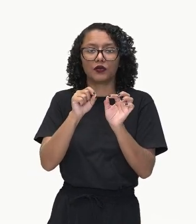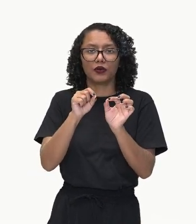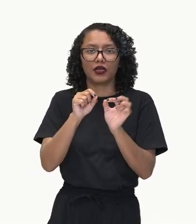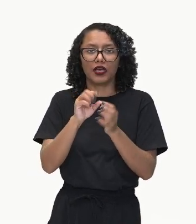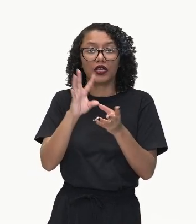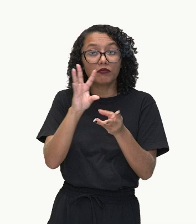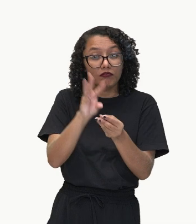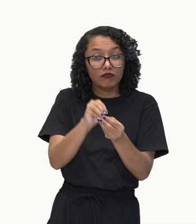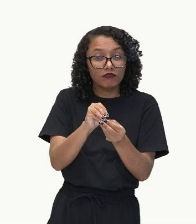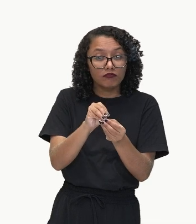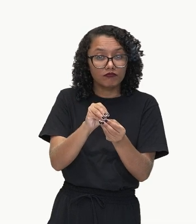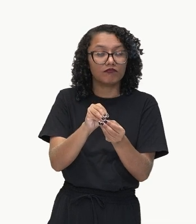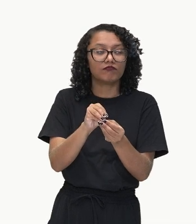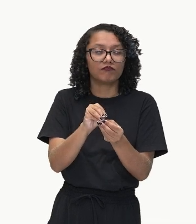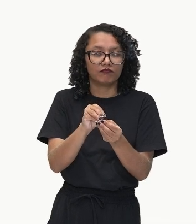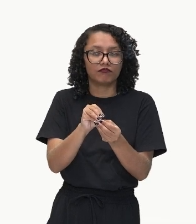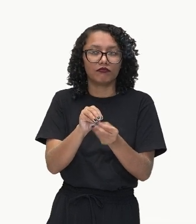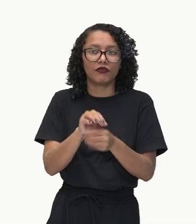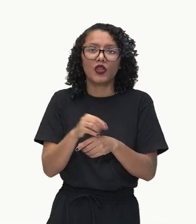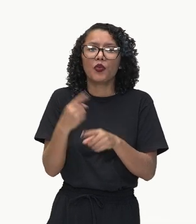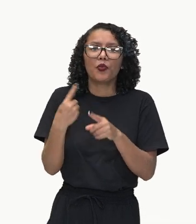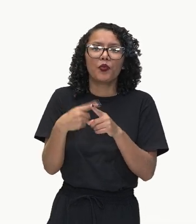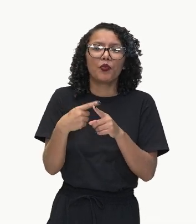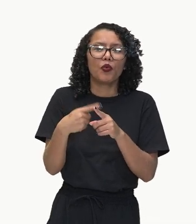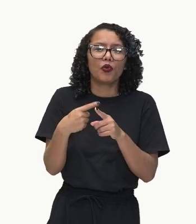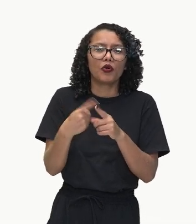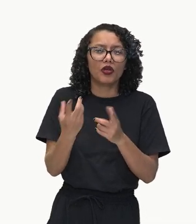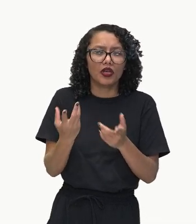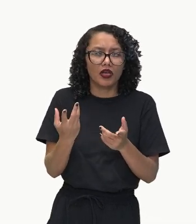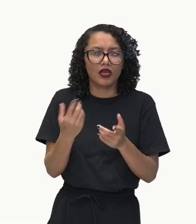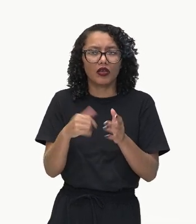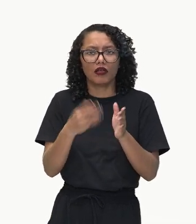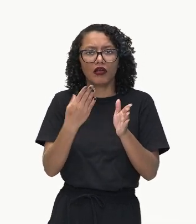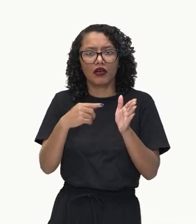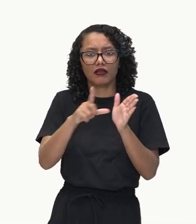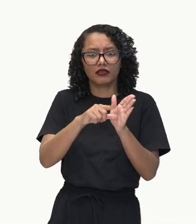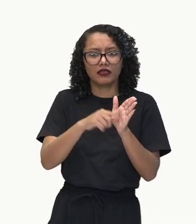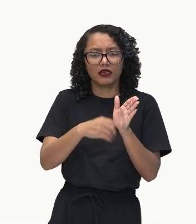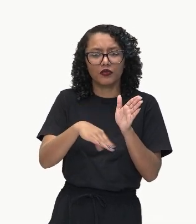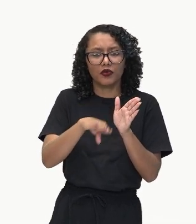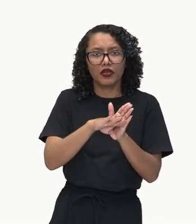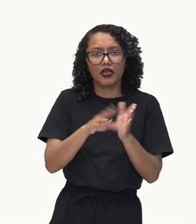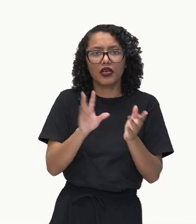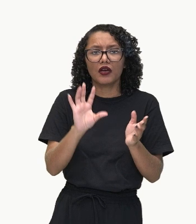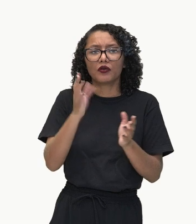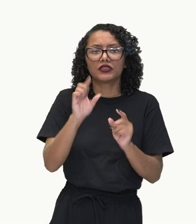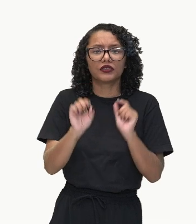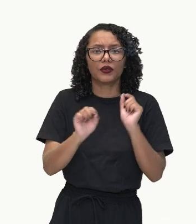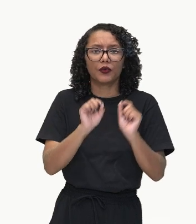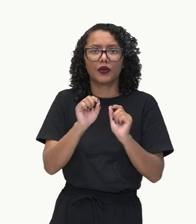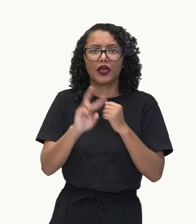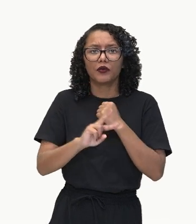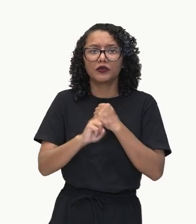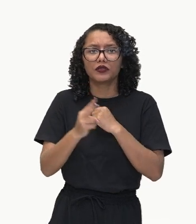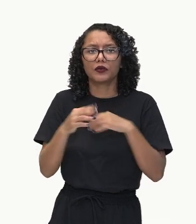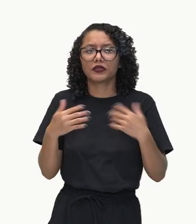Concluindo. Por quê? O que foi que causou essa conclusão que a conjunção vai trazer?